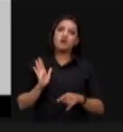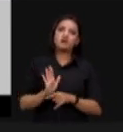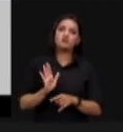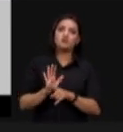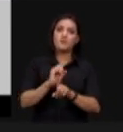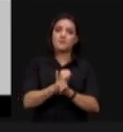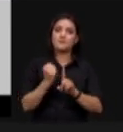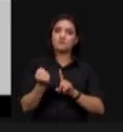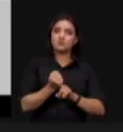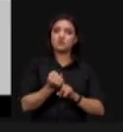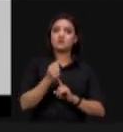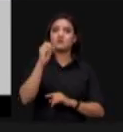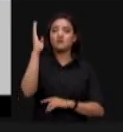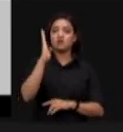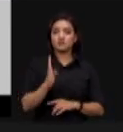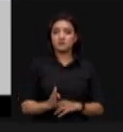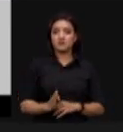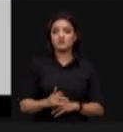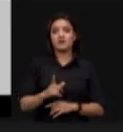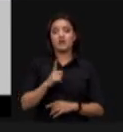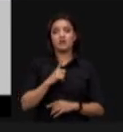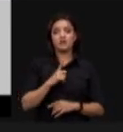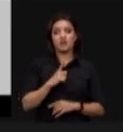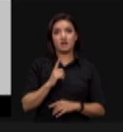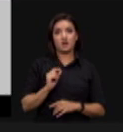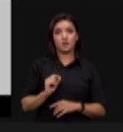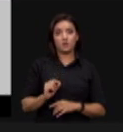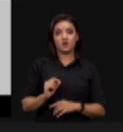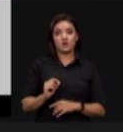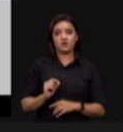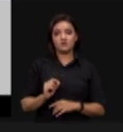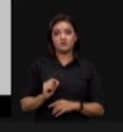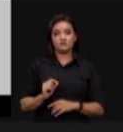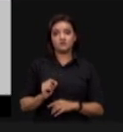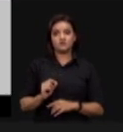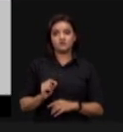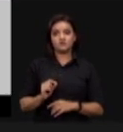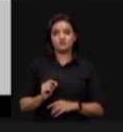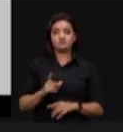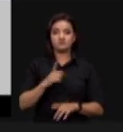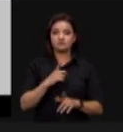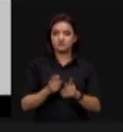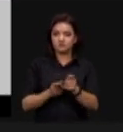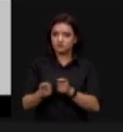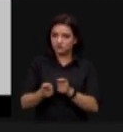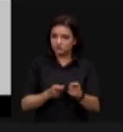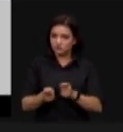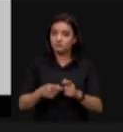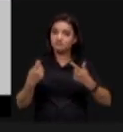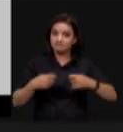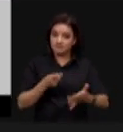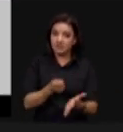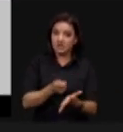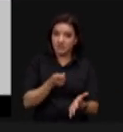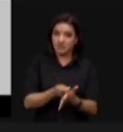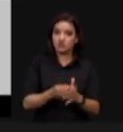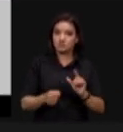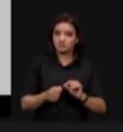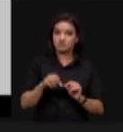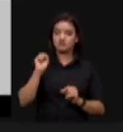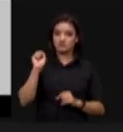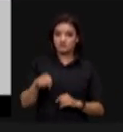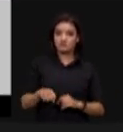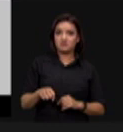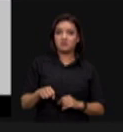a sociedade brasileira finalmente entenda que depois do comando e controle que tem que ser sim rígido como disse ministro